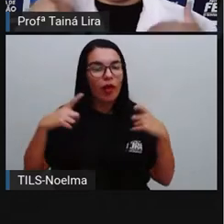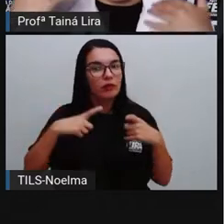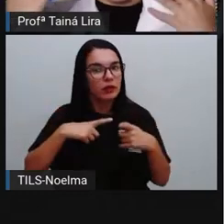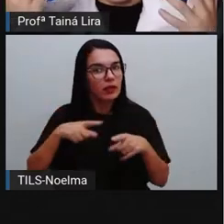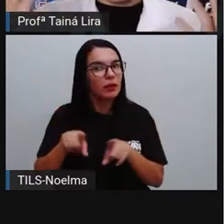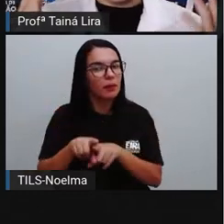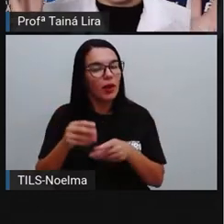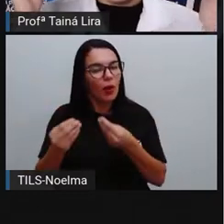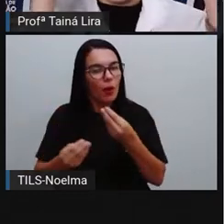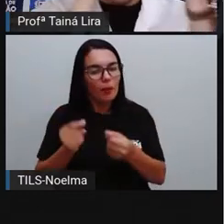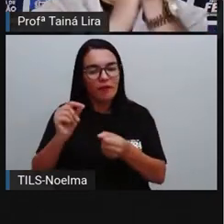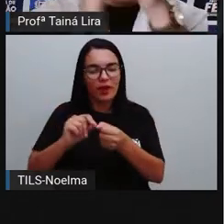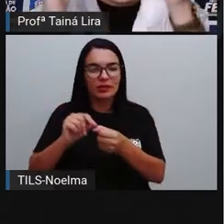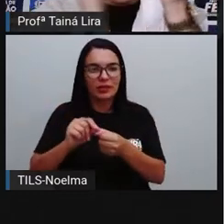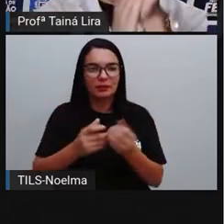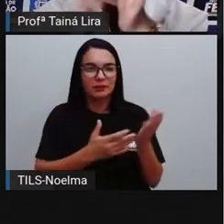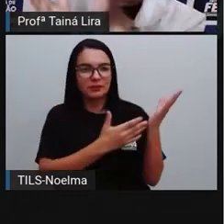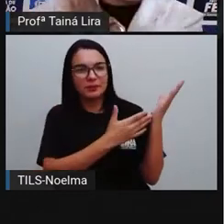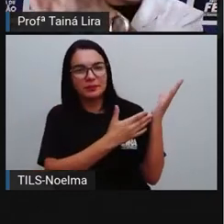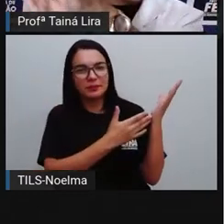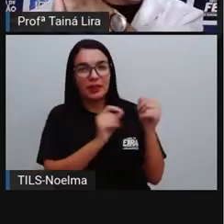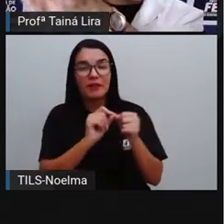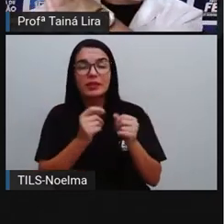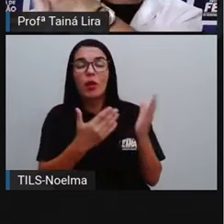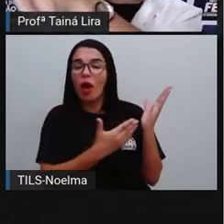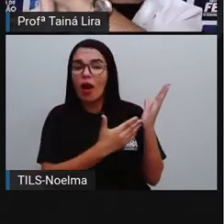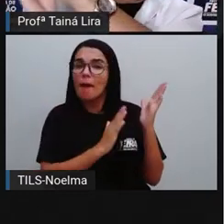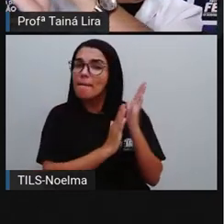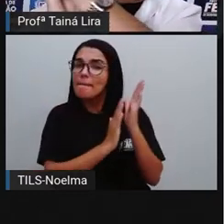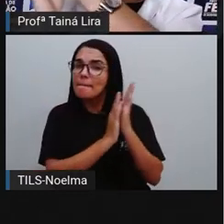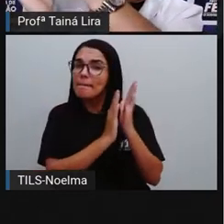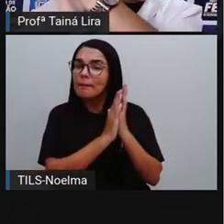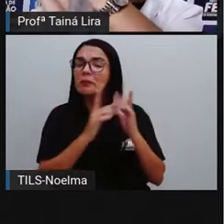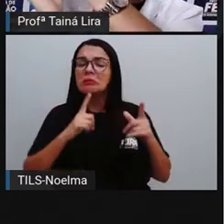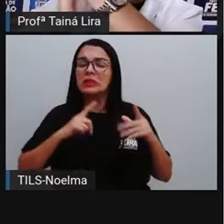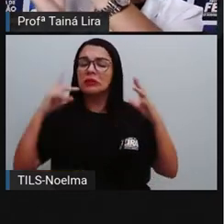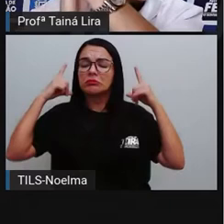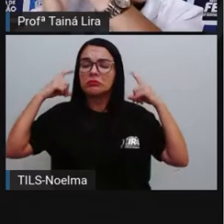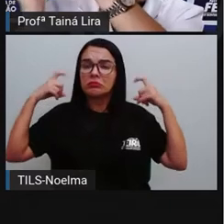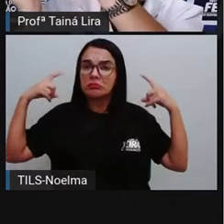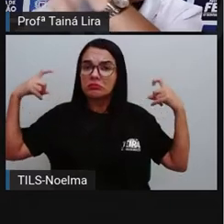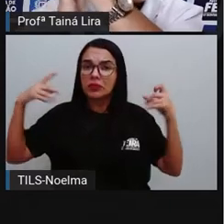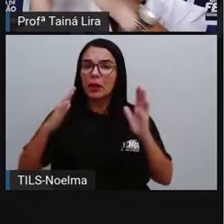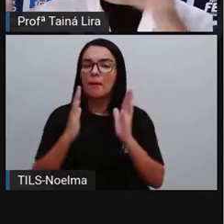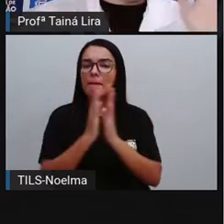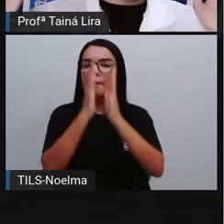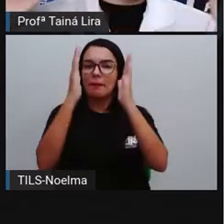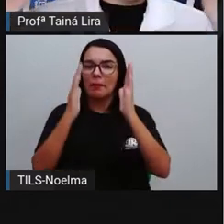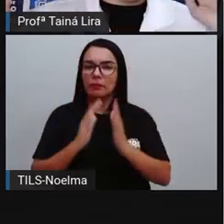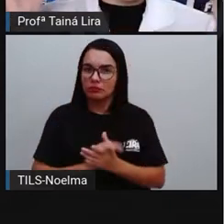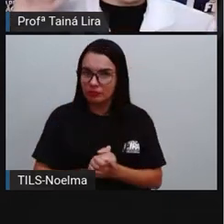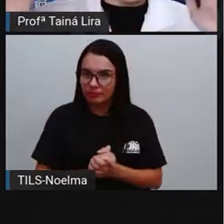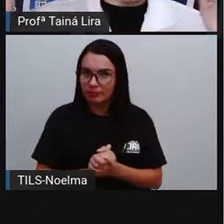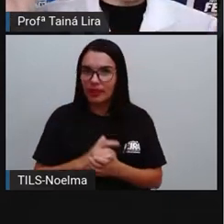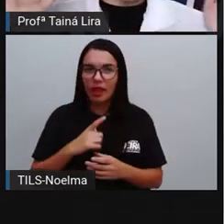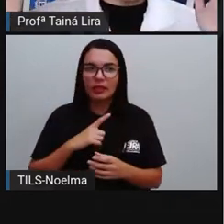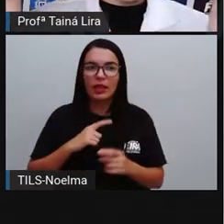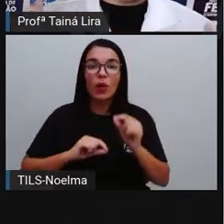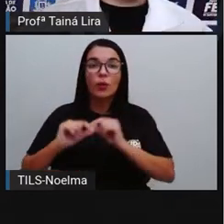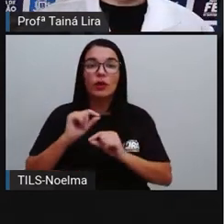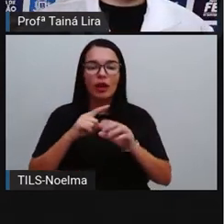produzir o som, ó. A própria produzindo o som aqui é o som da palma, usando aqui, ó,